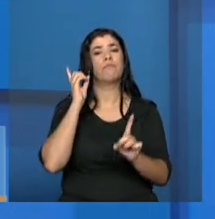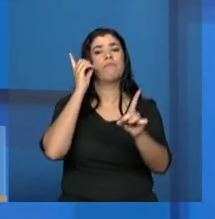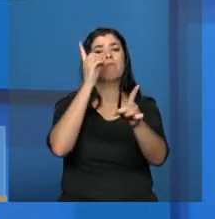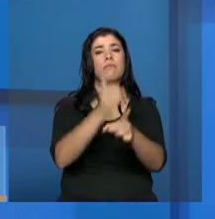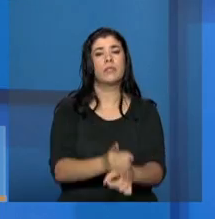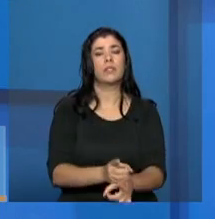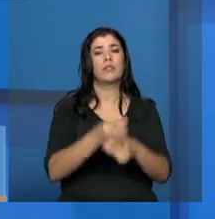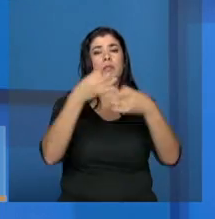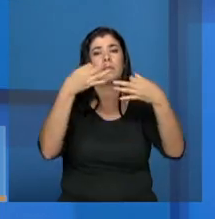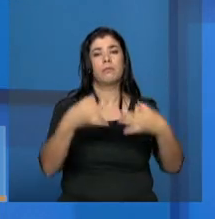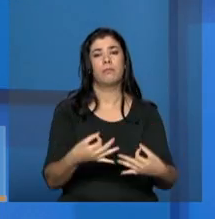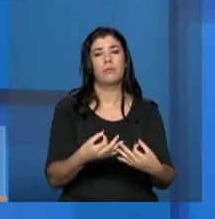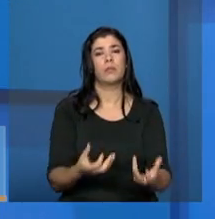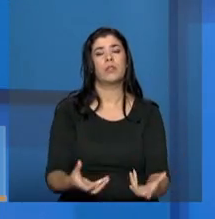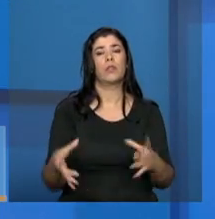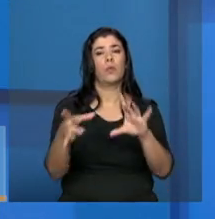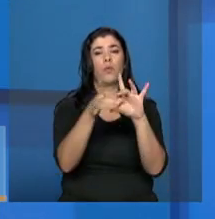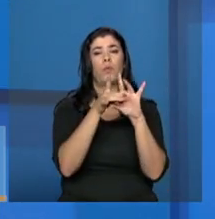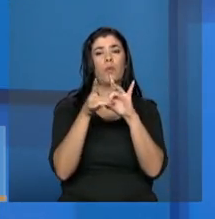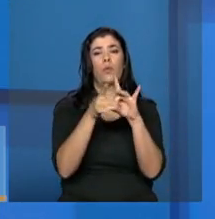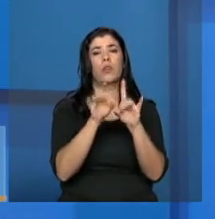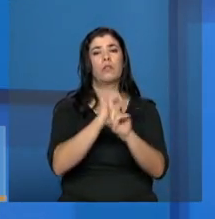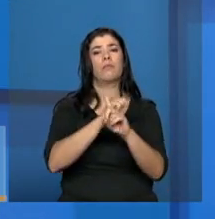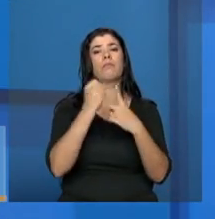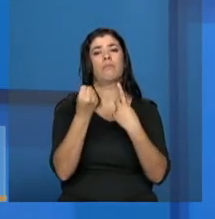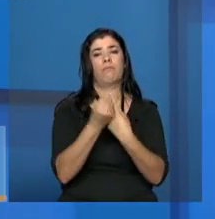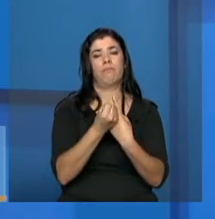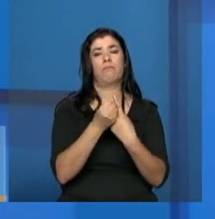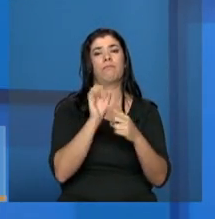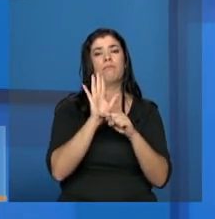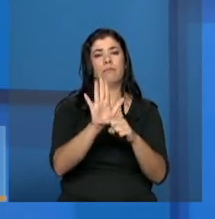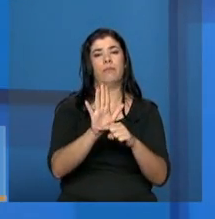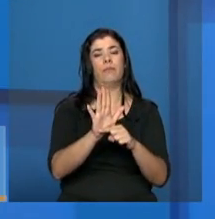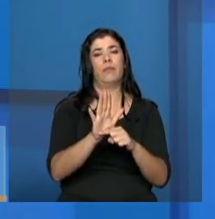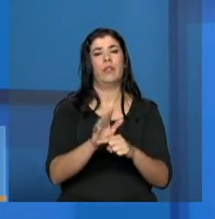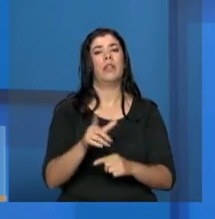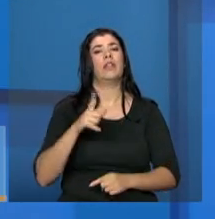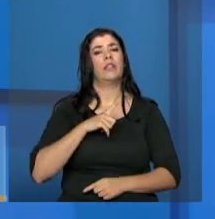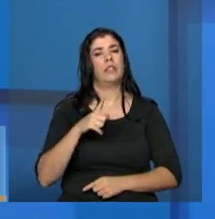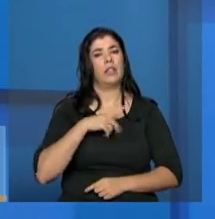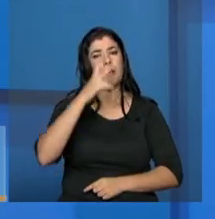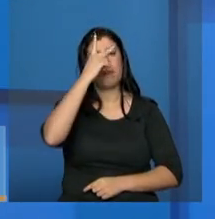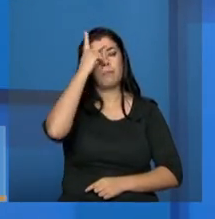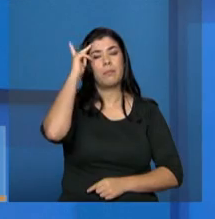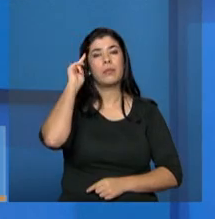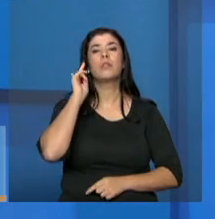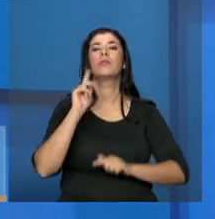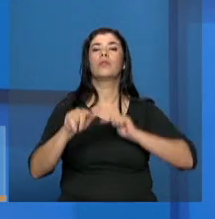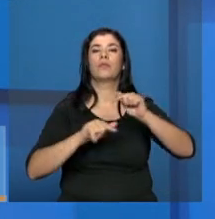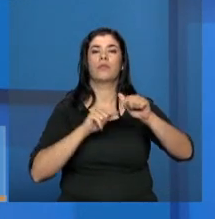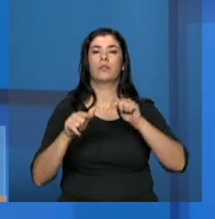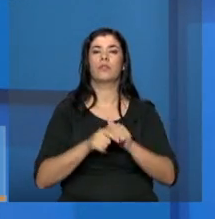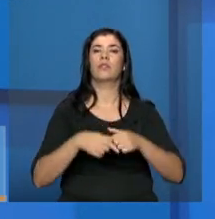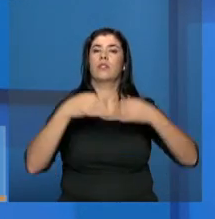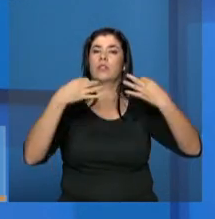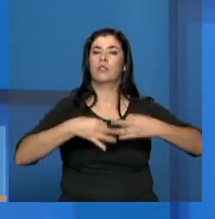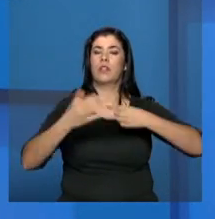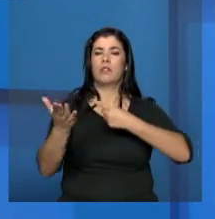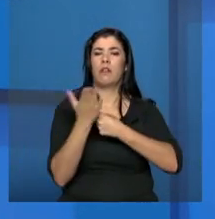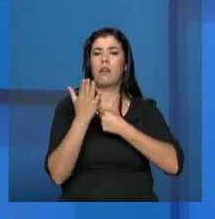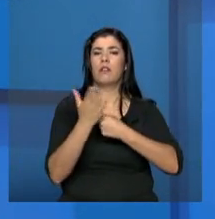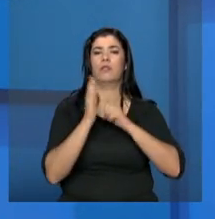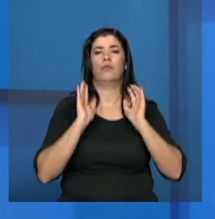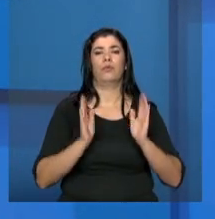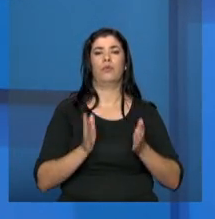consolidação do Sistema Único de Assistência Social. E nós temos colaboradores importantes também que nos ajudam.